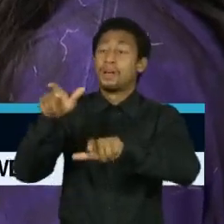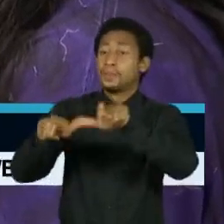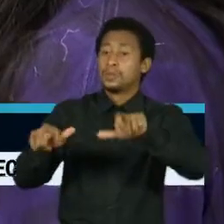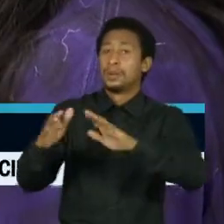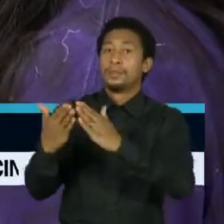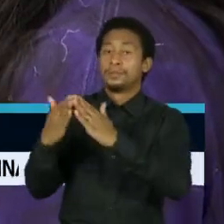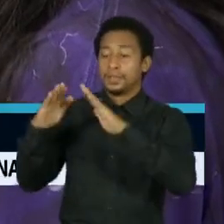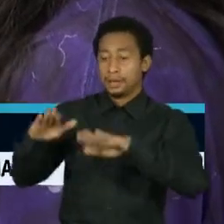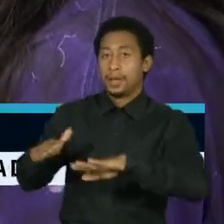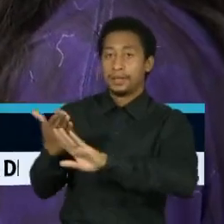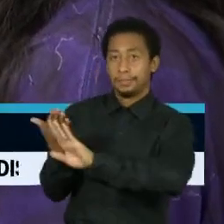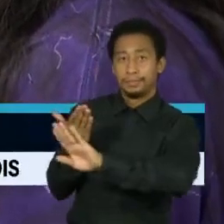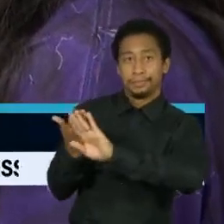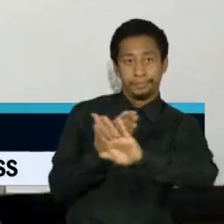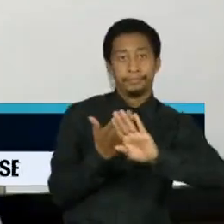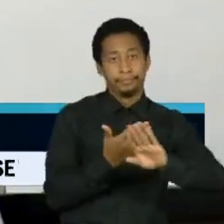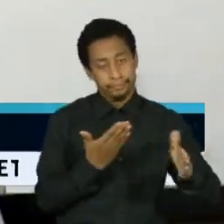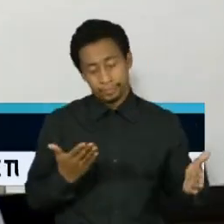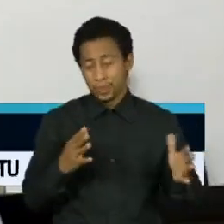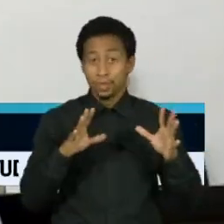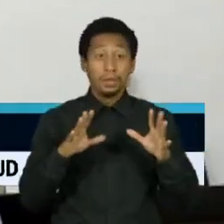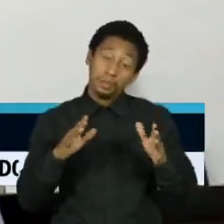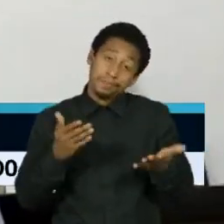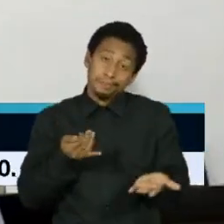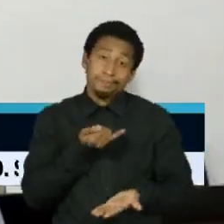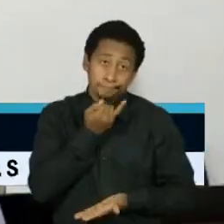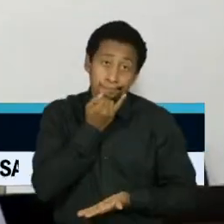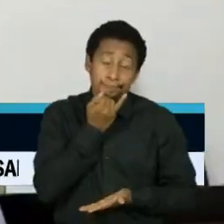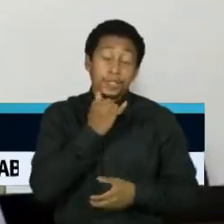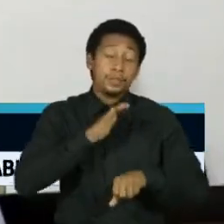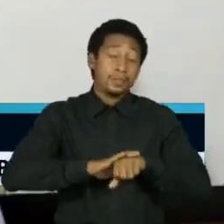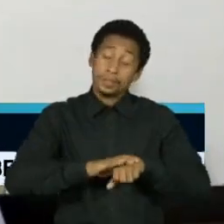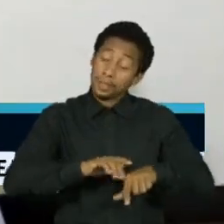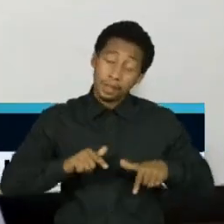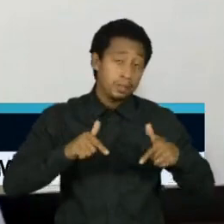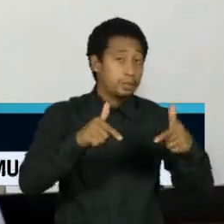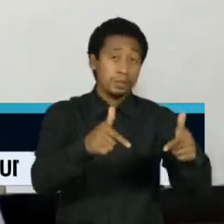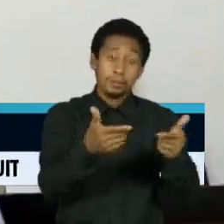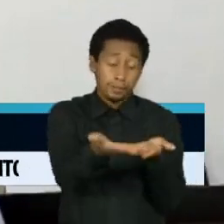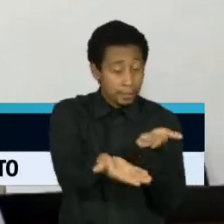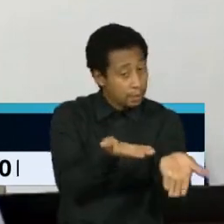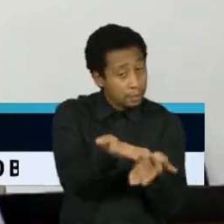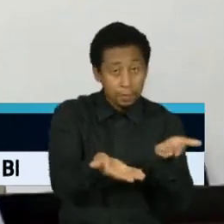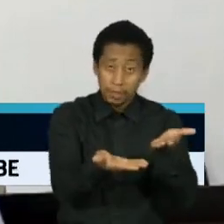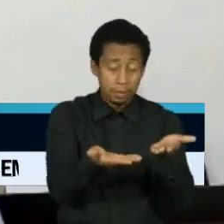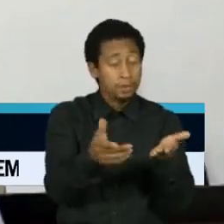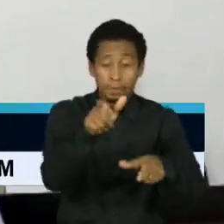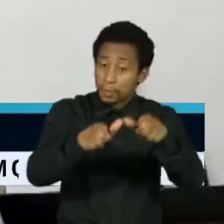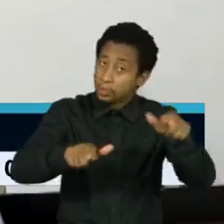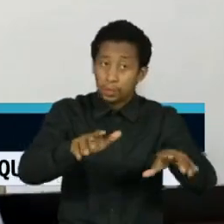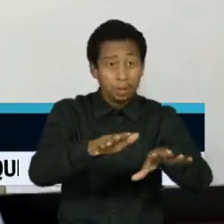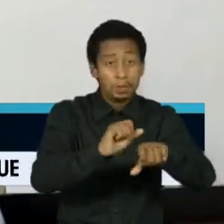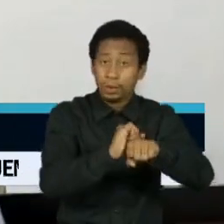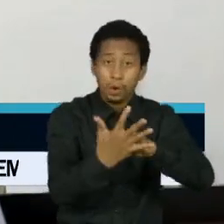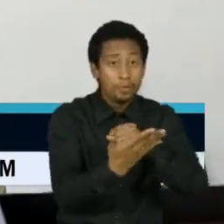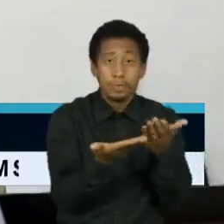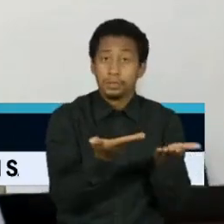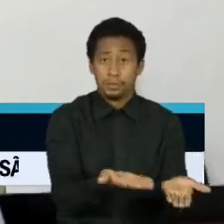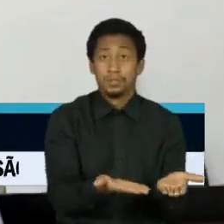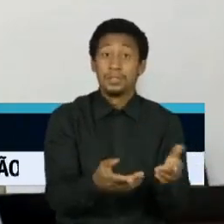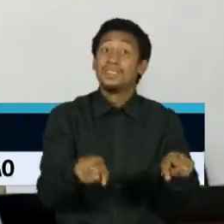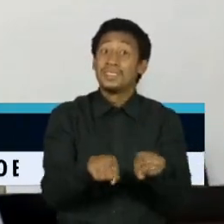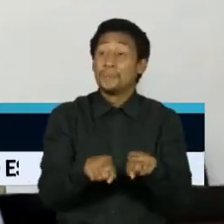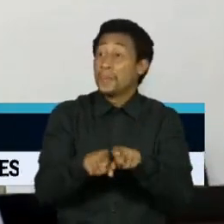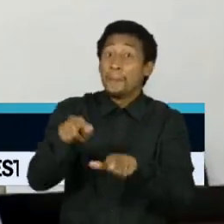canalizado para atender o covid-19, do ponto de vista, por exemplo, emocional. Quem já estava ruim ficou pior